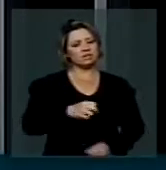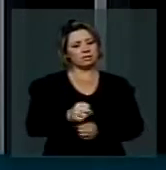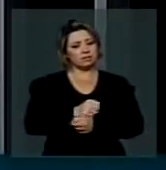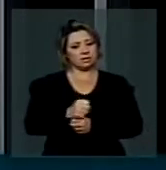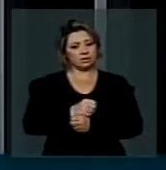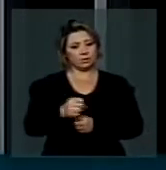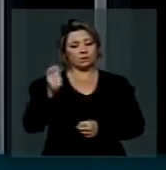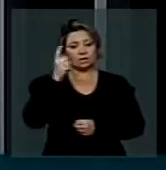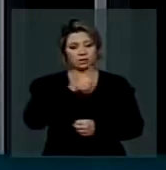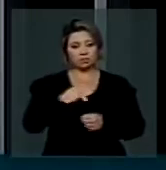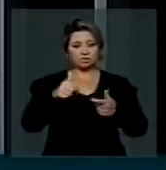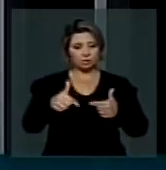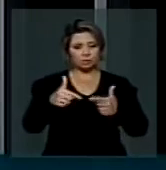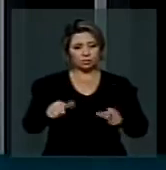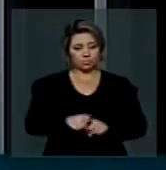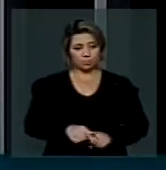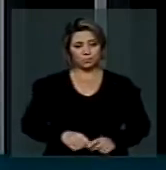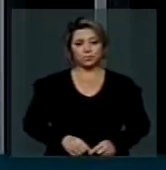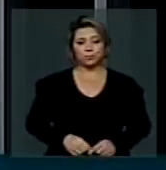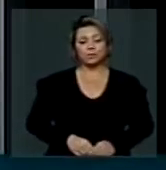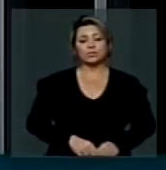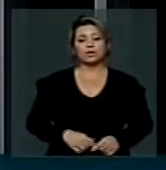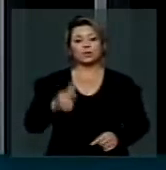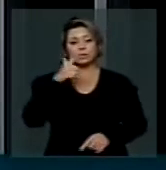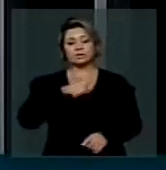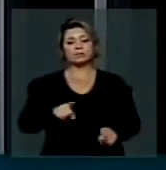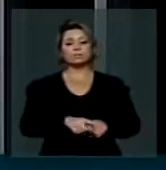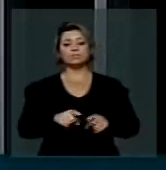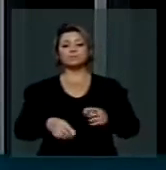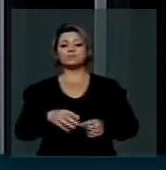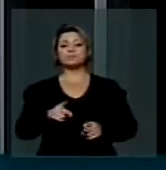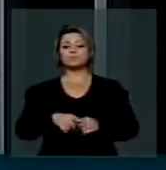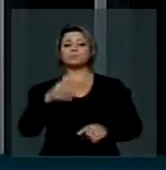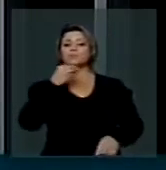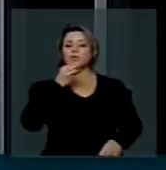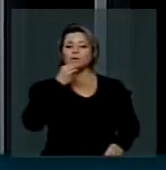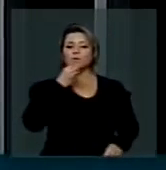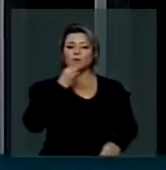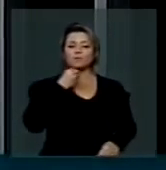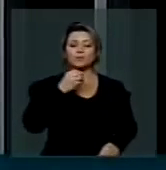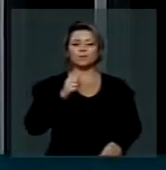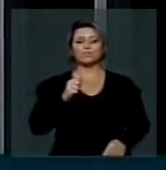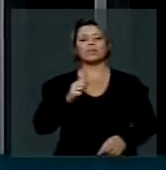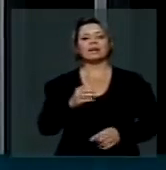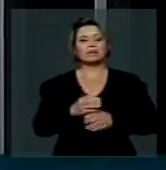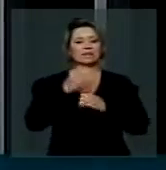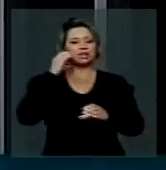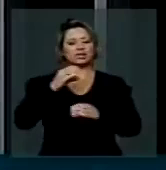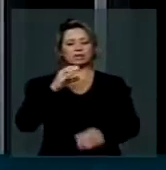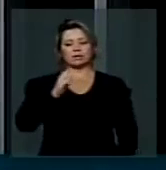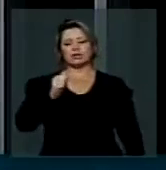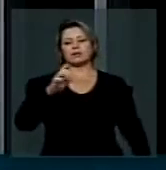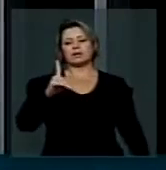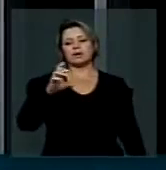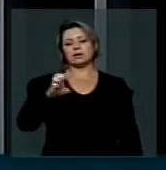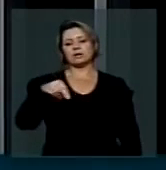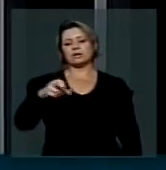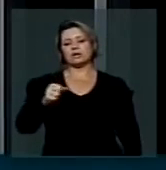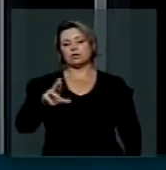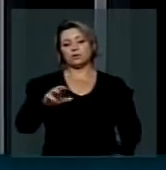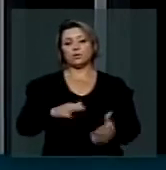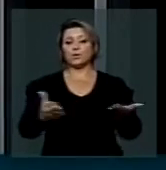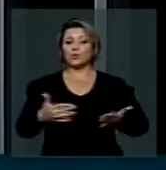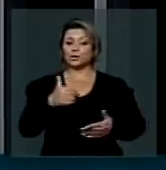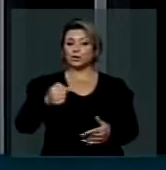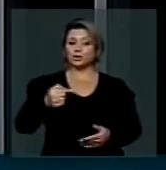jurídica, ou batalha judicial. O engenheiro Adenor Martins de Araújo, hoje com